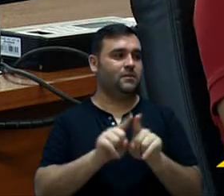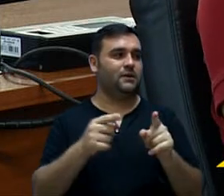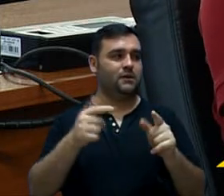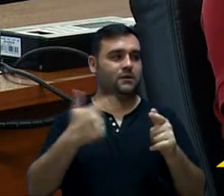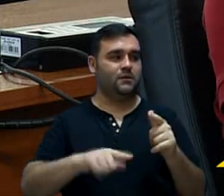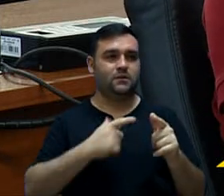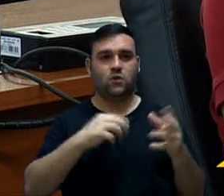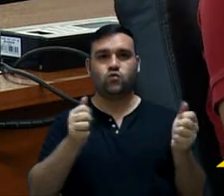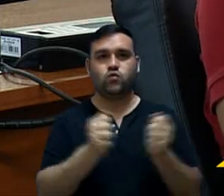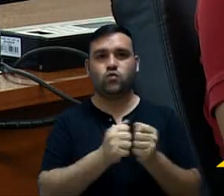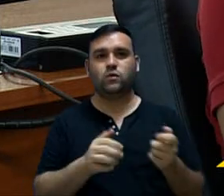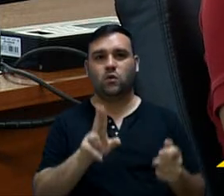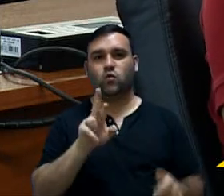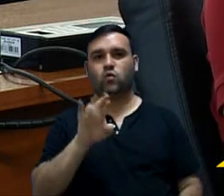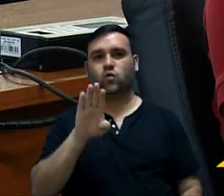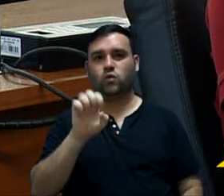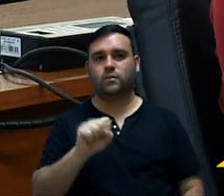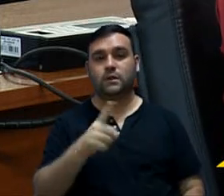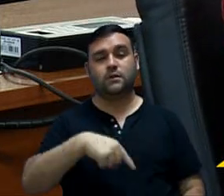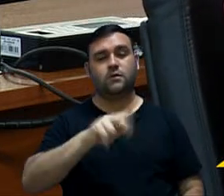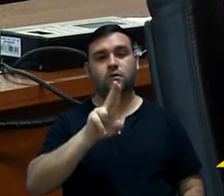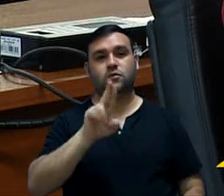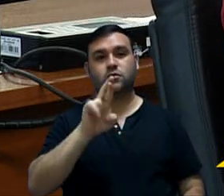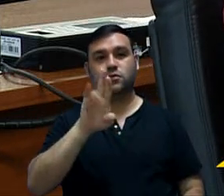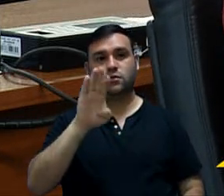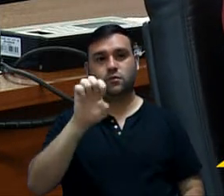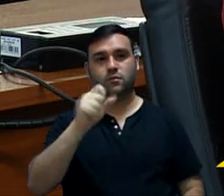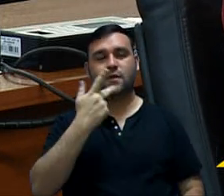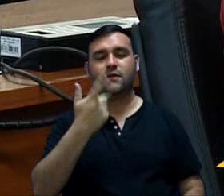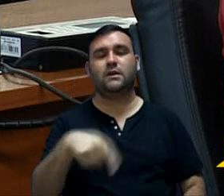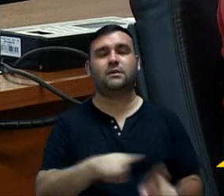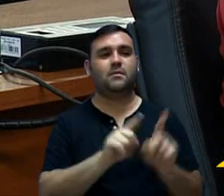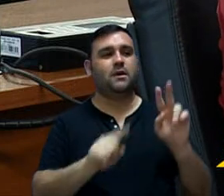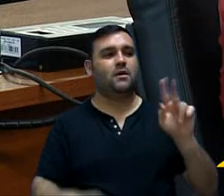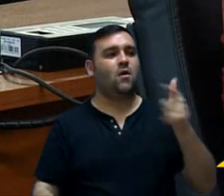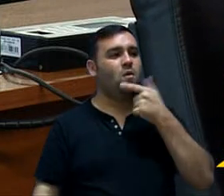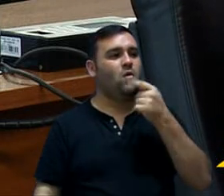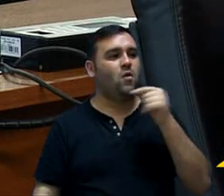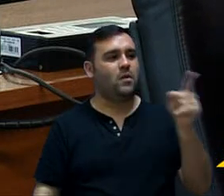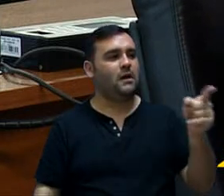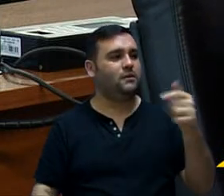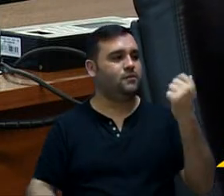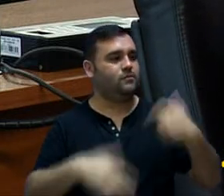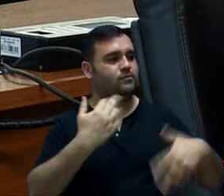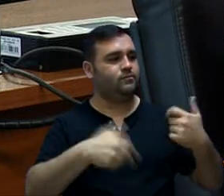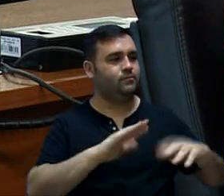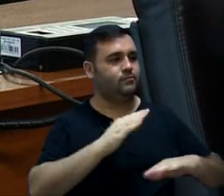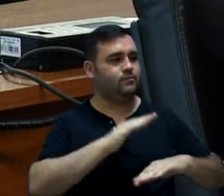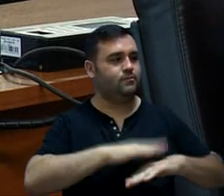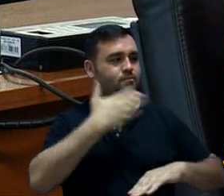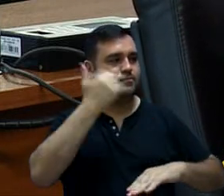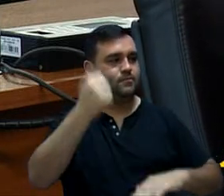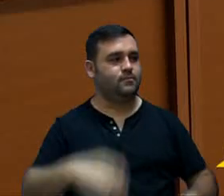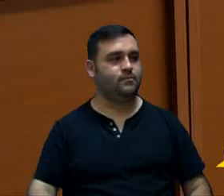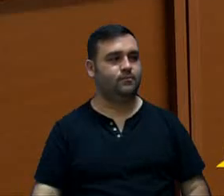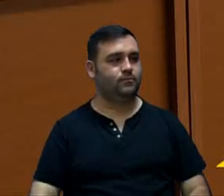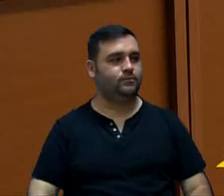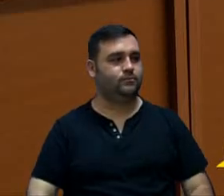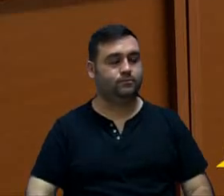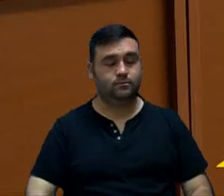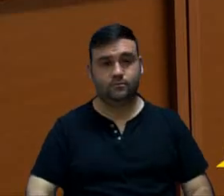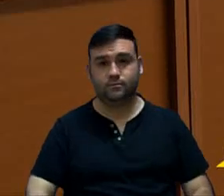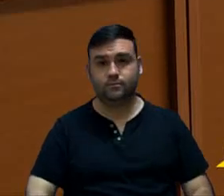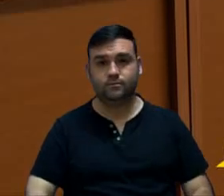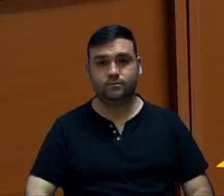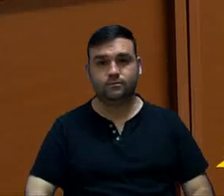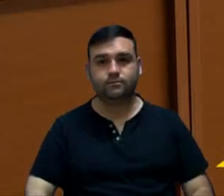responder em conjunto. Sobre a URBIS, eu diria que o Marcelo Brasil está ali à disposição para responder. Obrigado. Imagina.